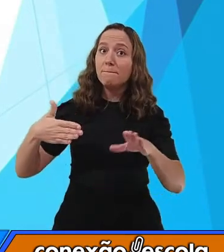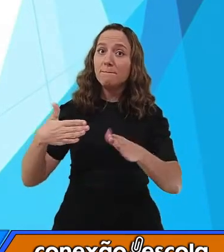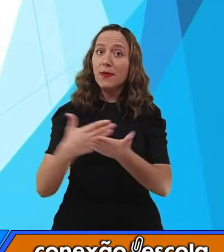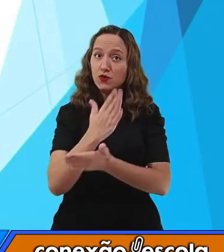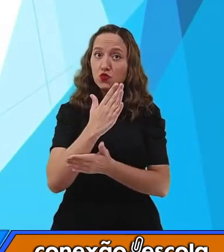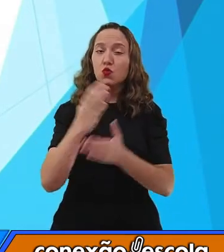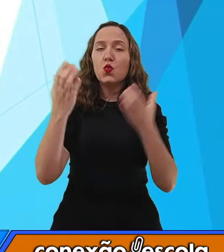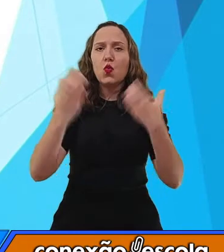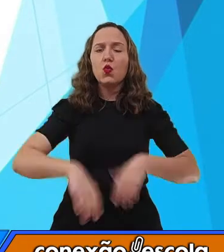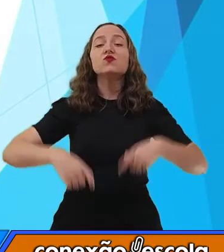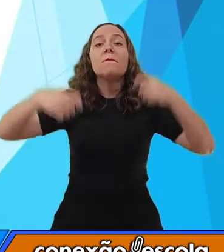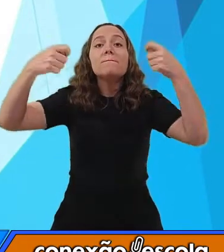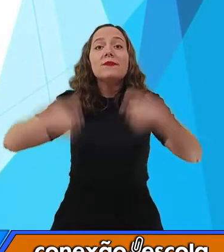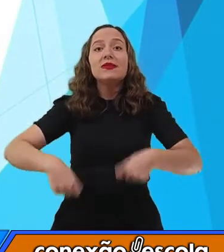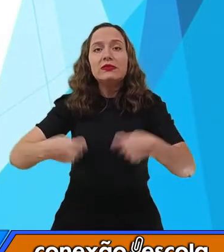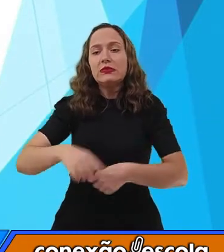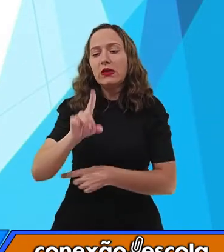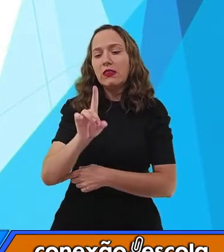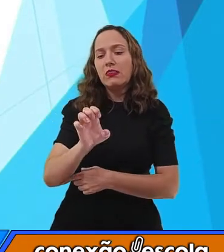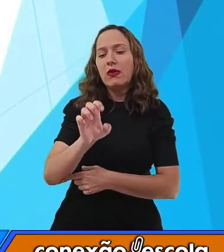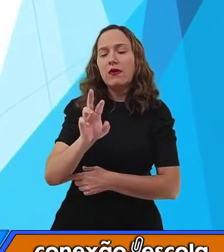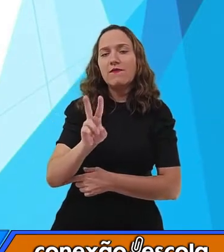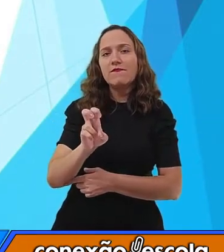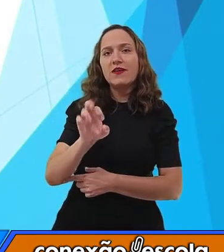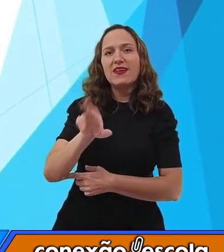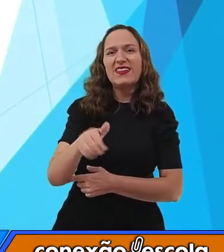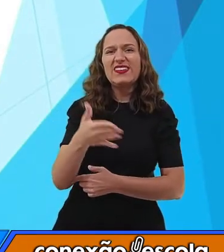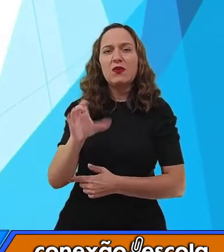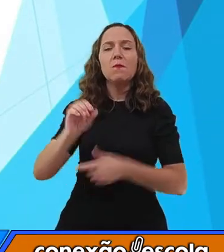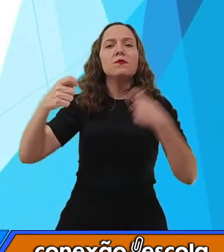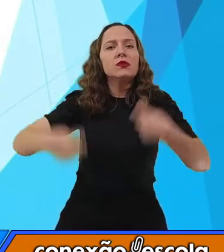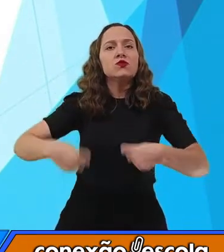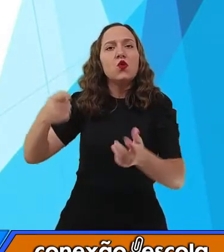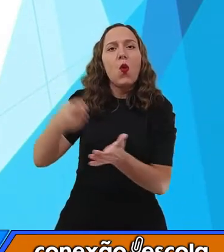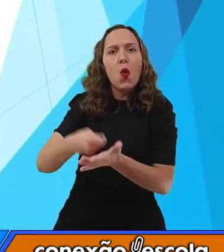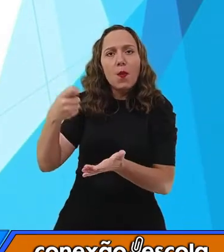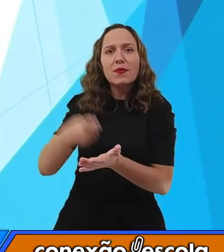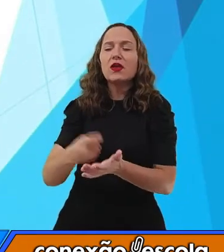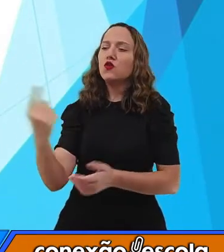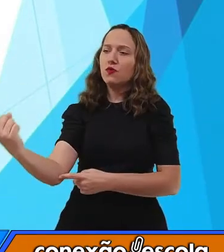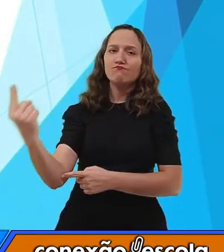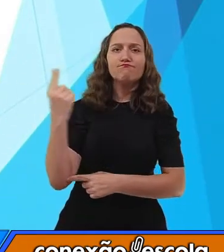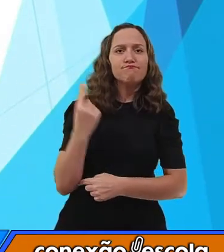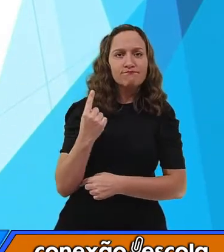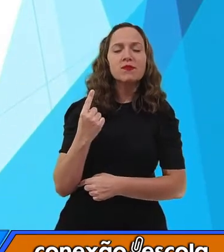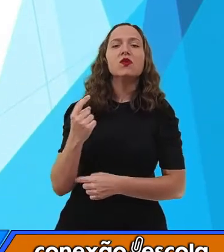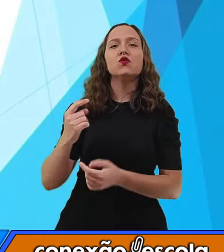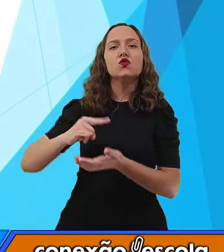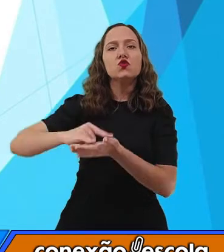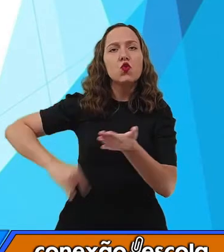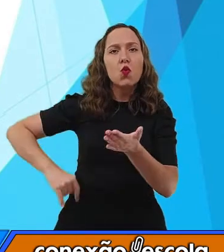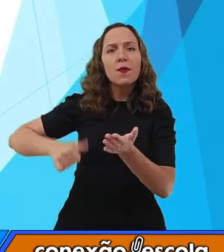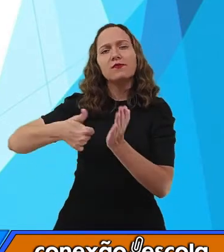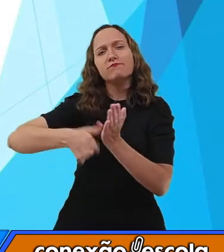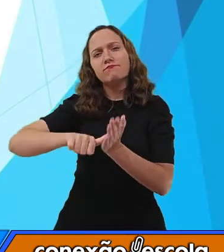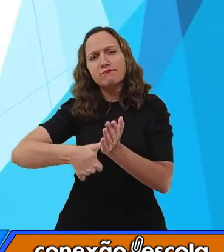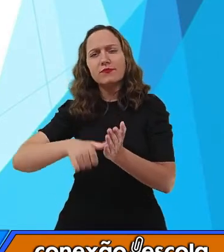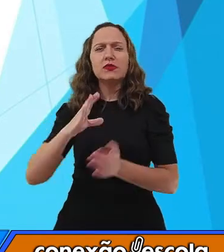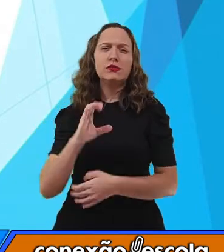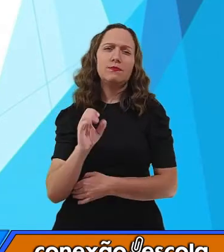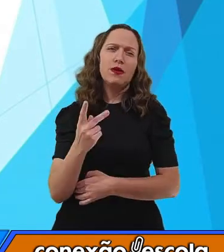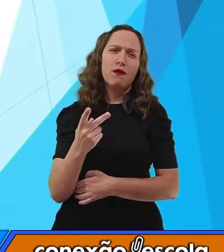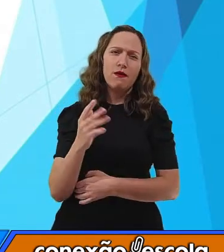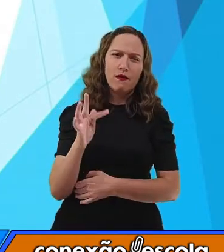comparecer munidos de seus documentos, né? RG, CPF, em original. Então, assim, aqui não está falando, olha,